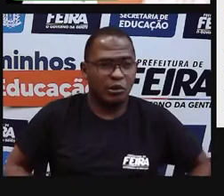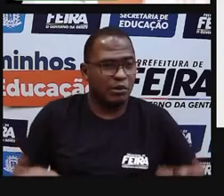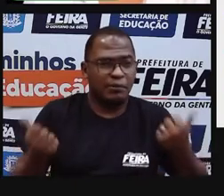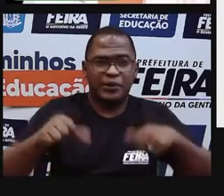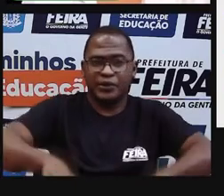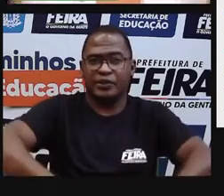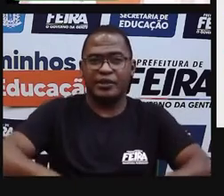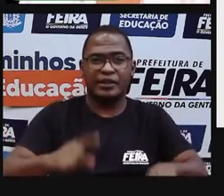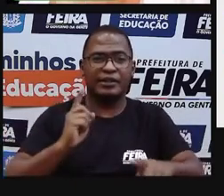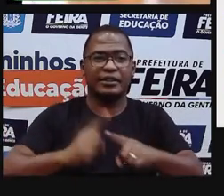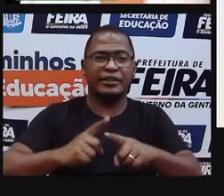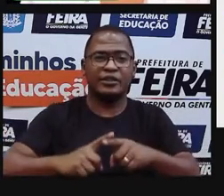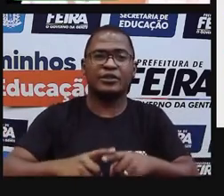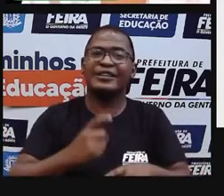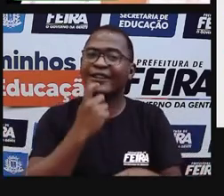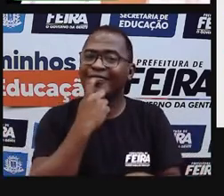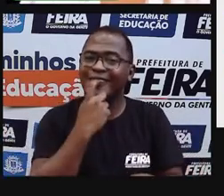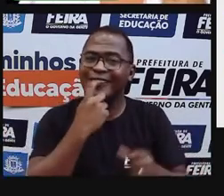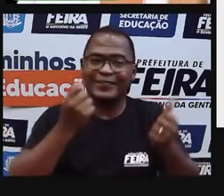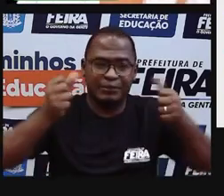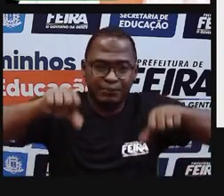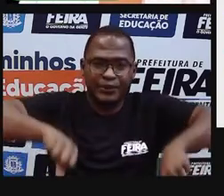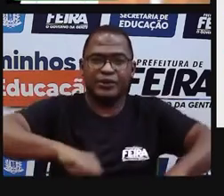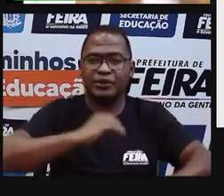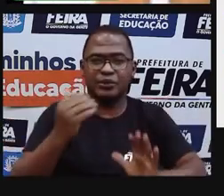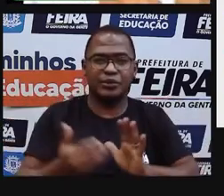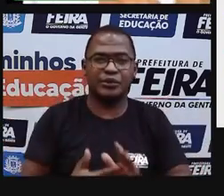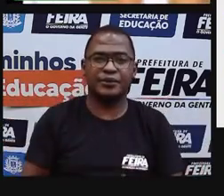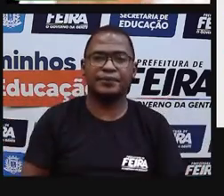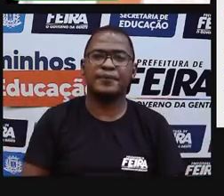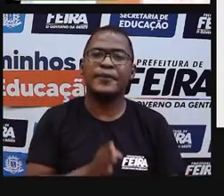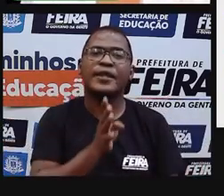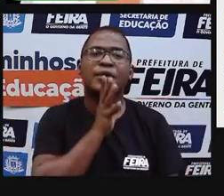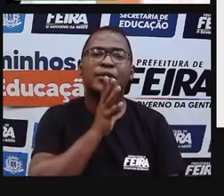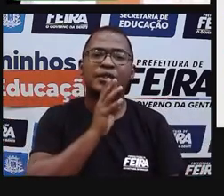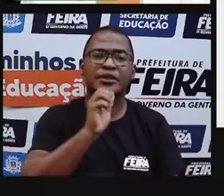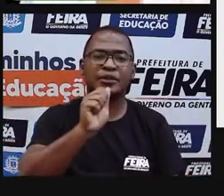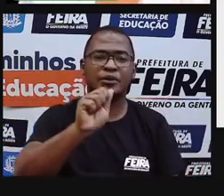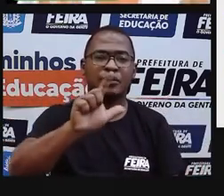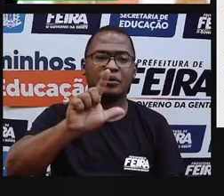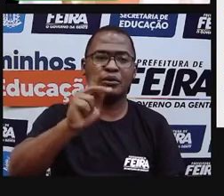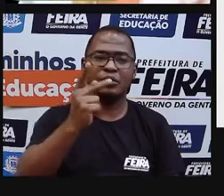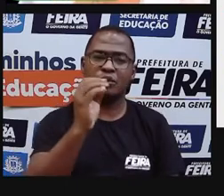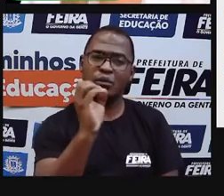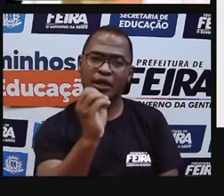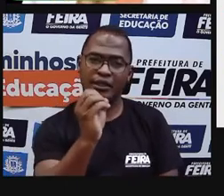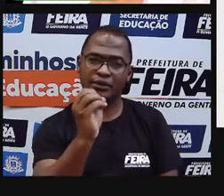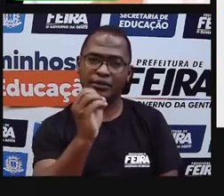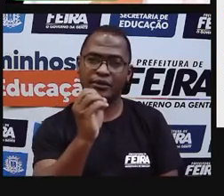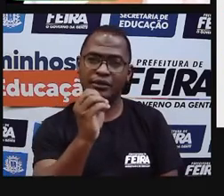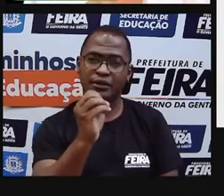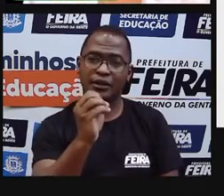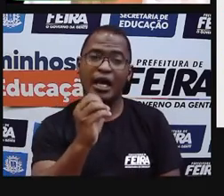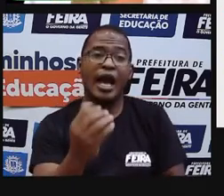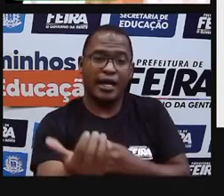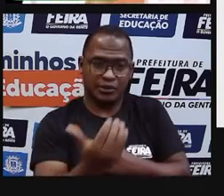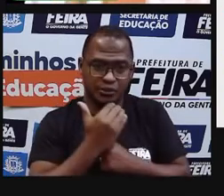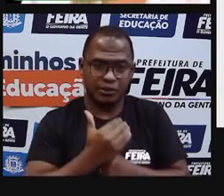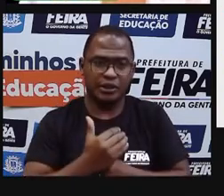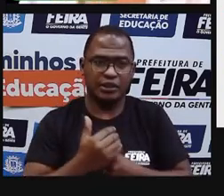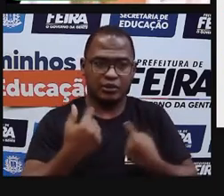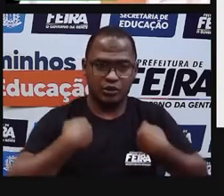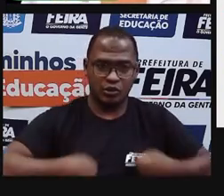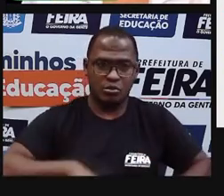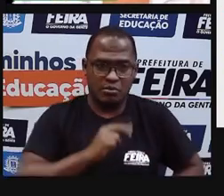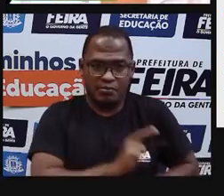outros benefícios. Quem já pesquisou sobre o alho, acha que está certo ou está errado? Eu acho que está corretíssimo, porque